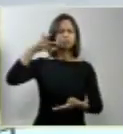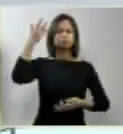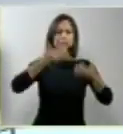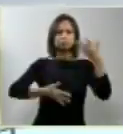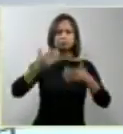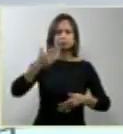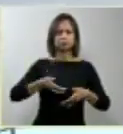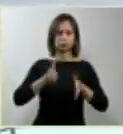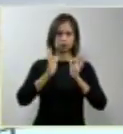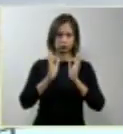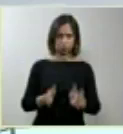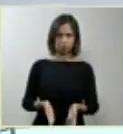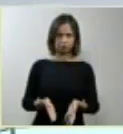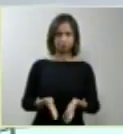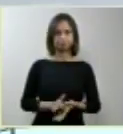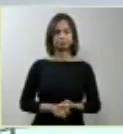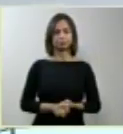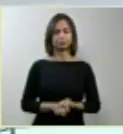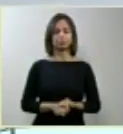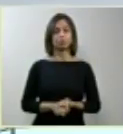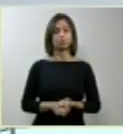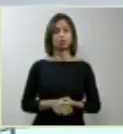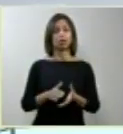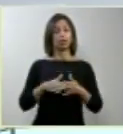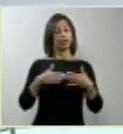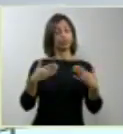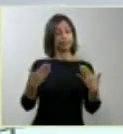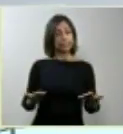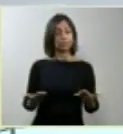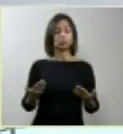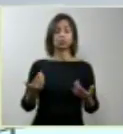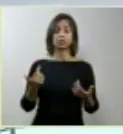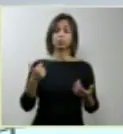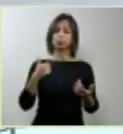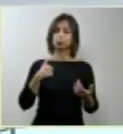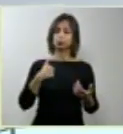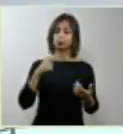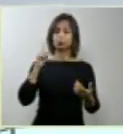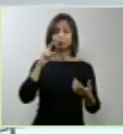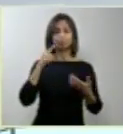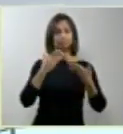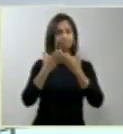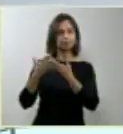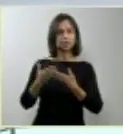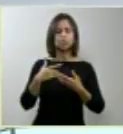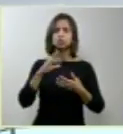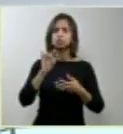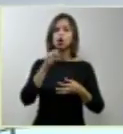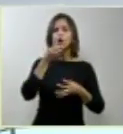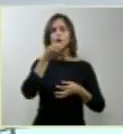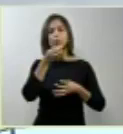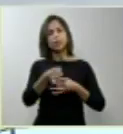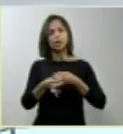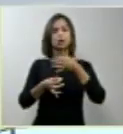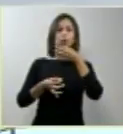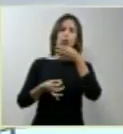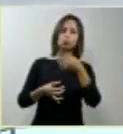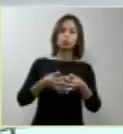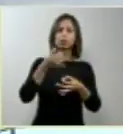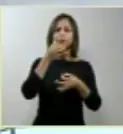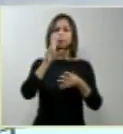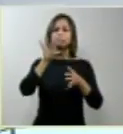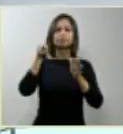De maneira que eu vou procurar fazer alguns comentários, como